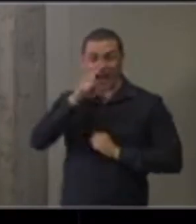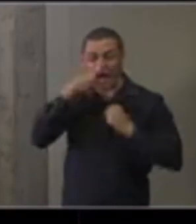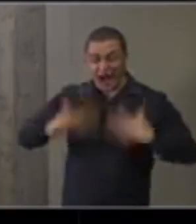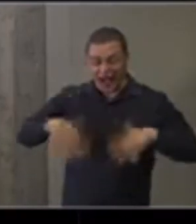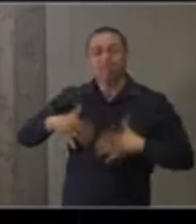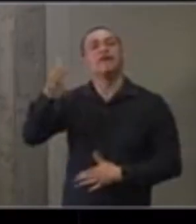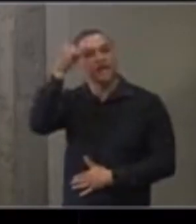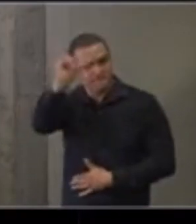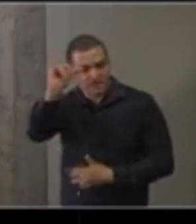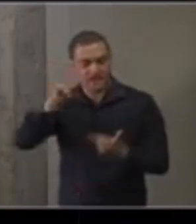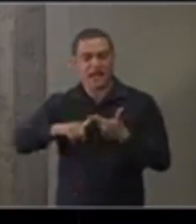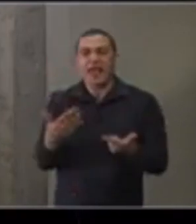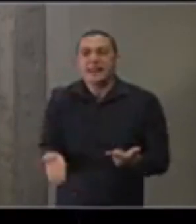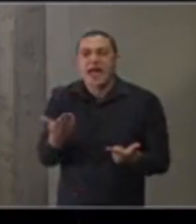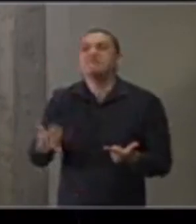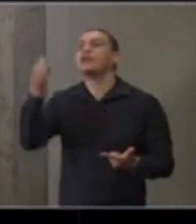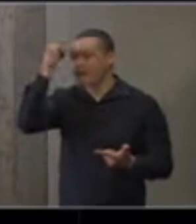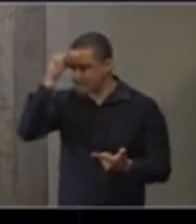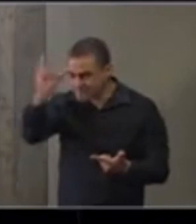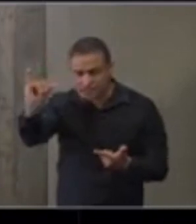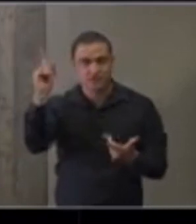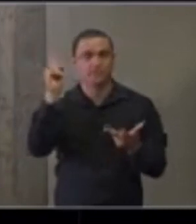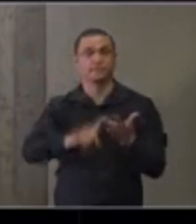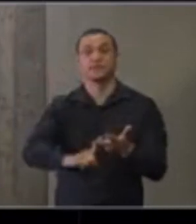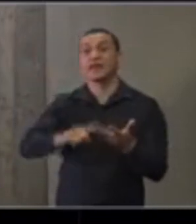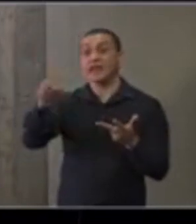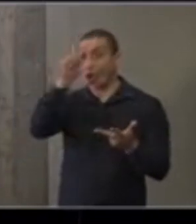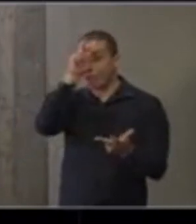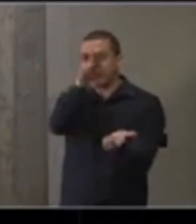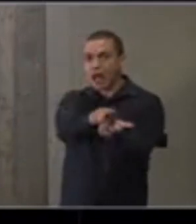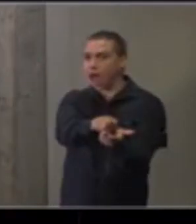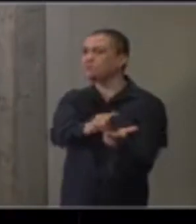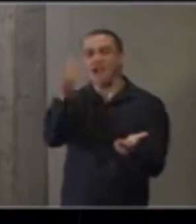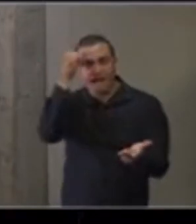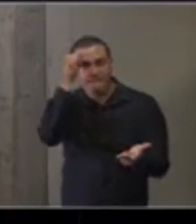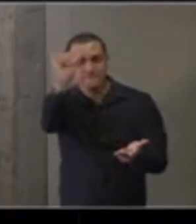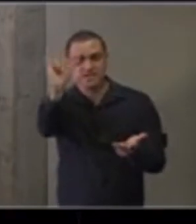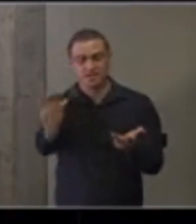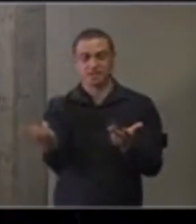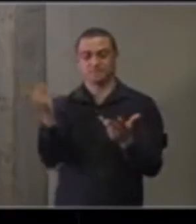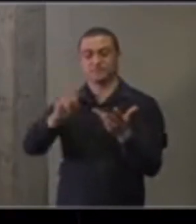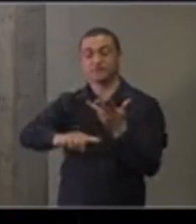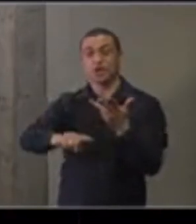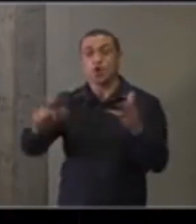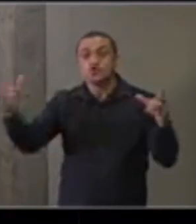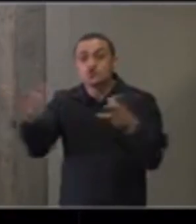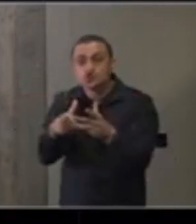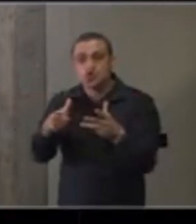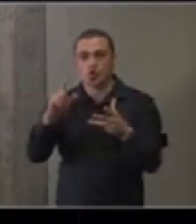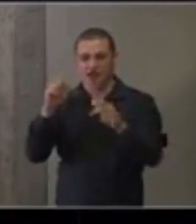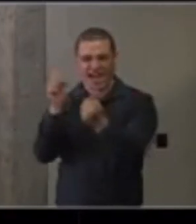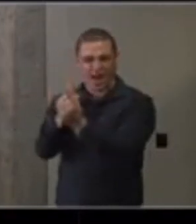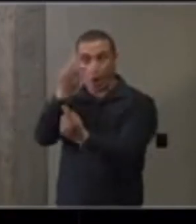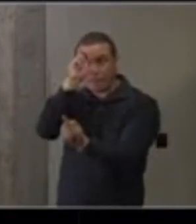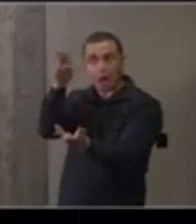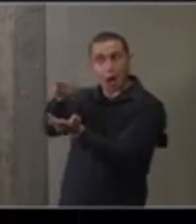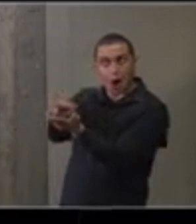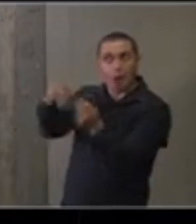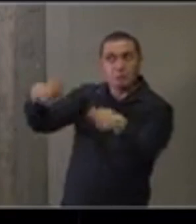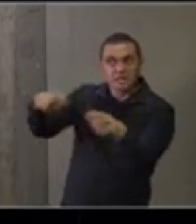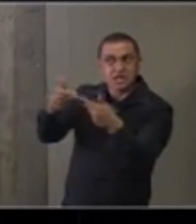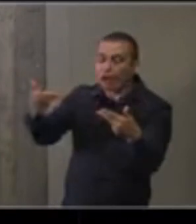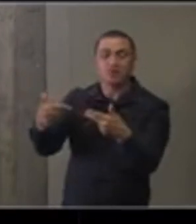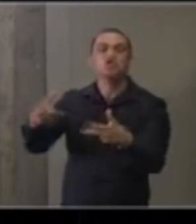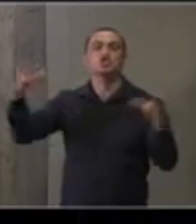estamos evitando casos moderados, estamos evitando a internação hospitalar, estamos diminuindo o atendimento, a necessidade de